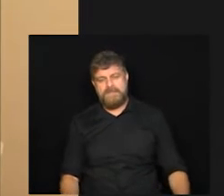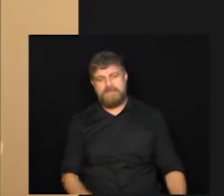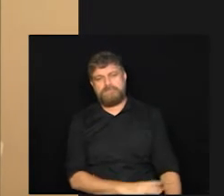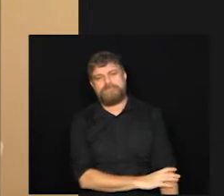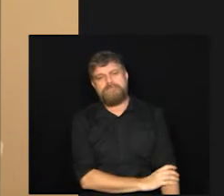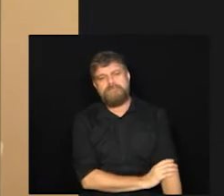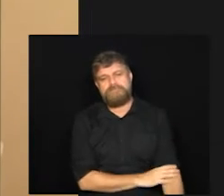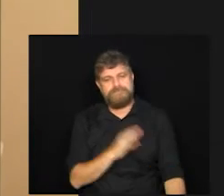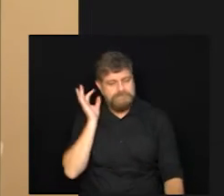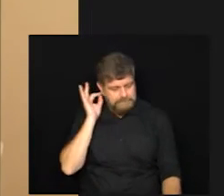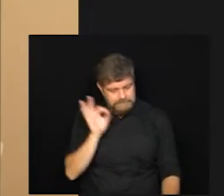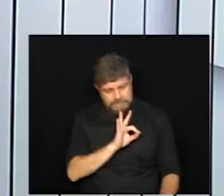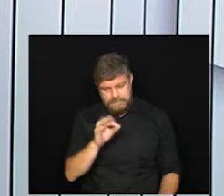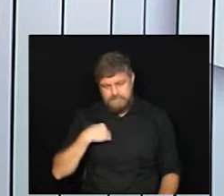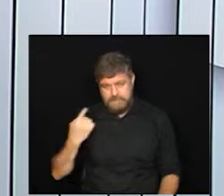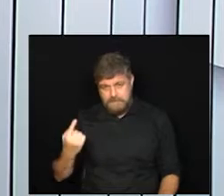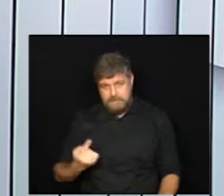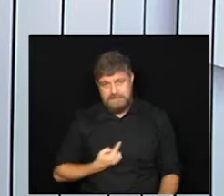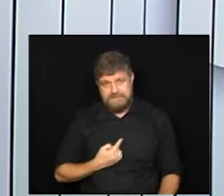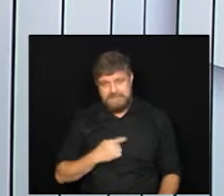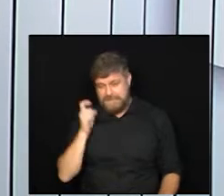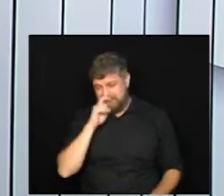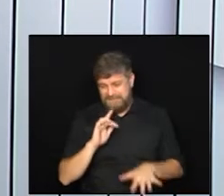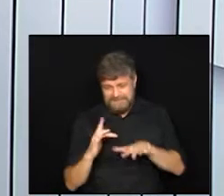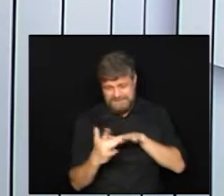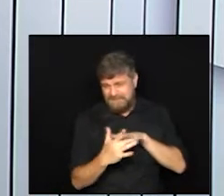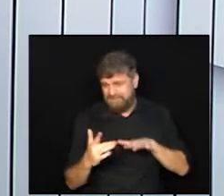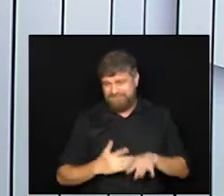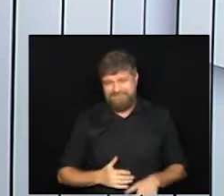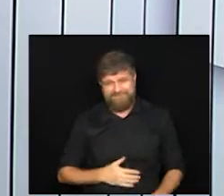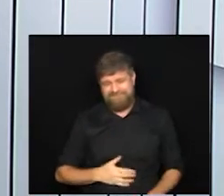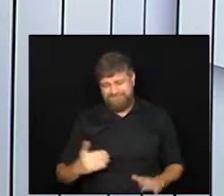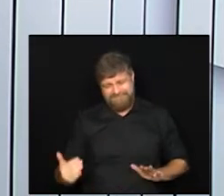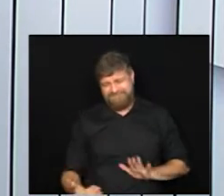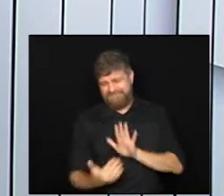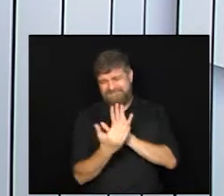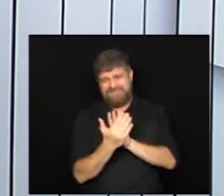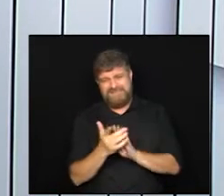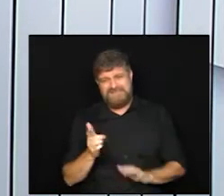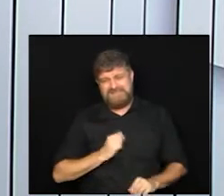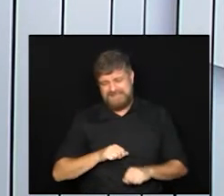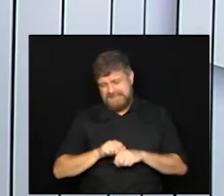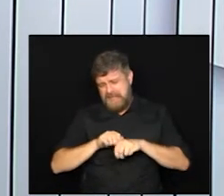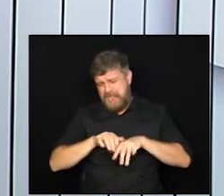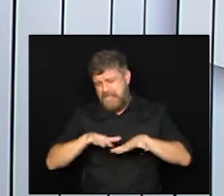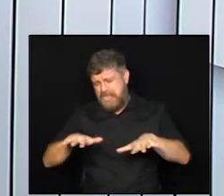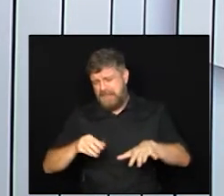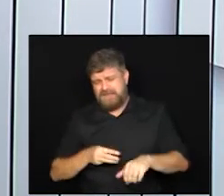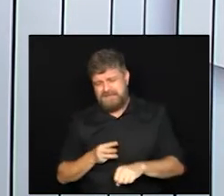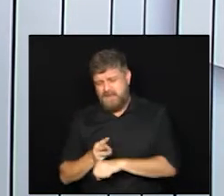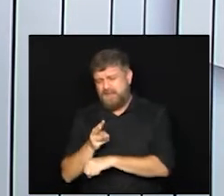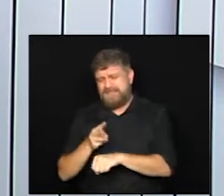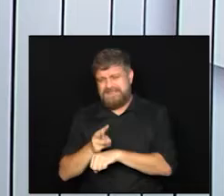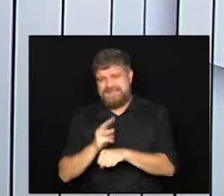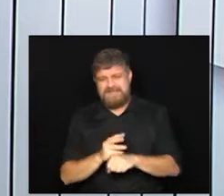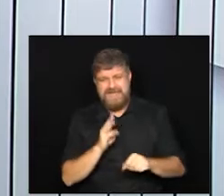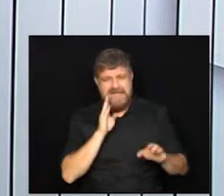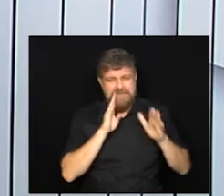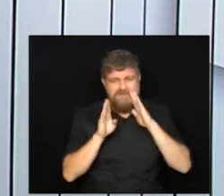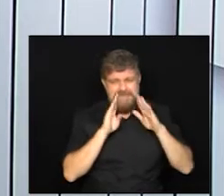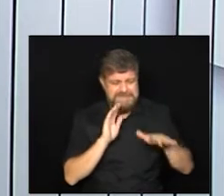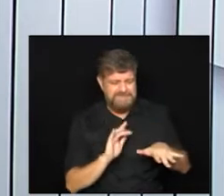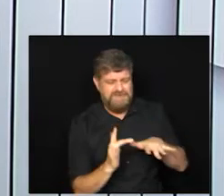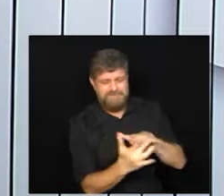ótimo então a gente combater todas essas frases que infelizmente circulam aí pela rede social e agora é o